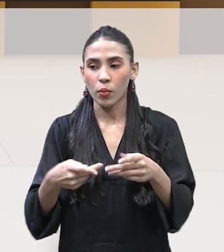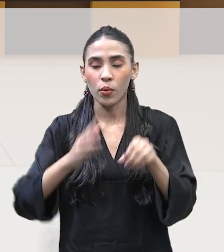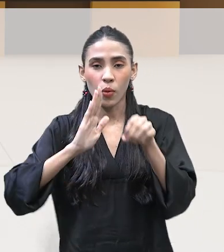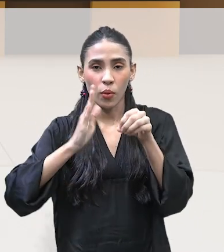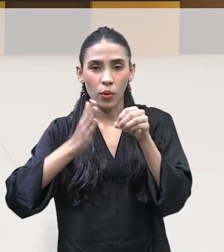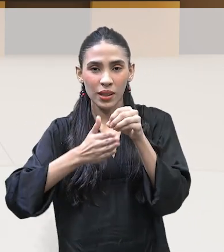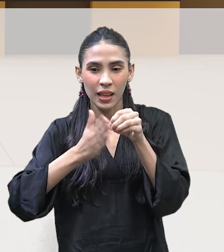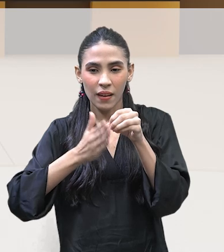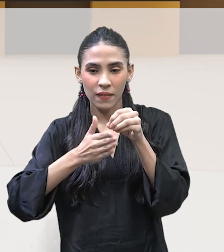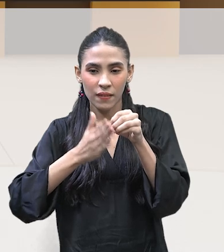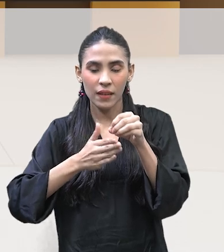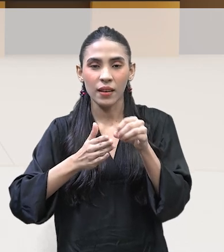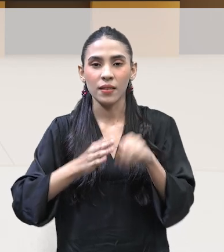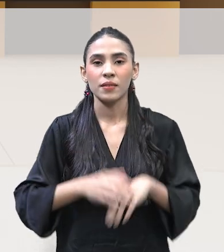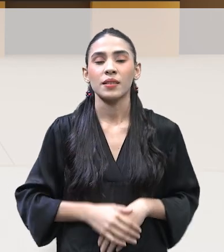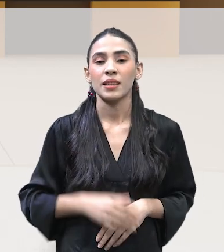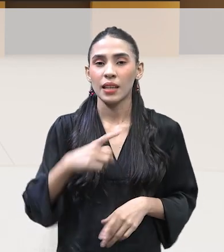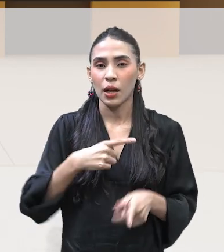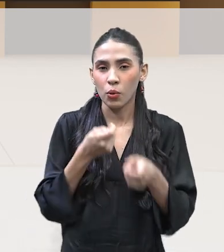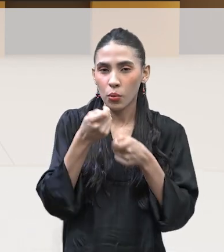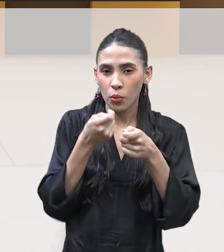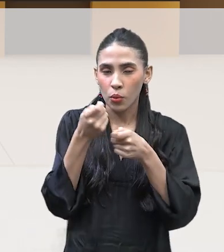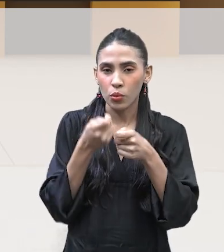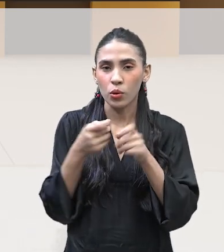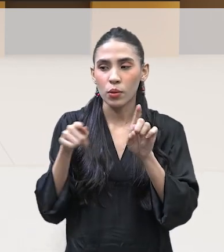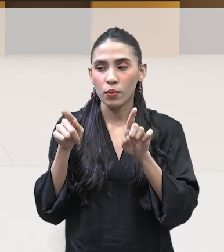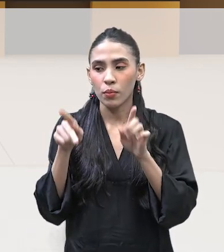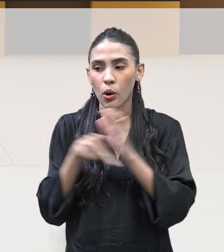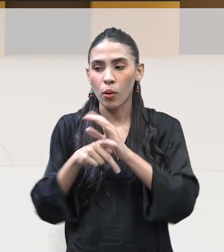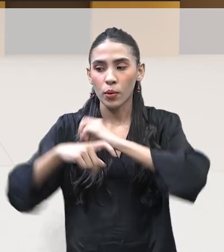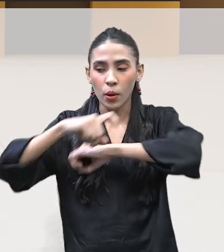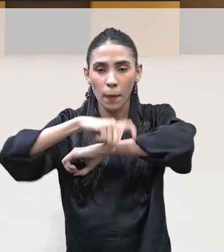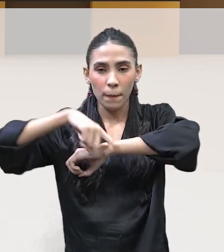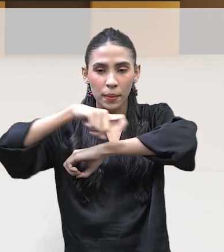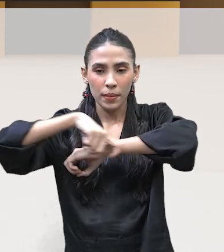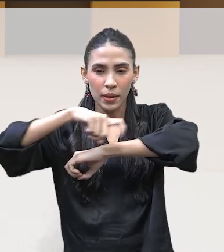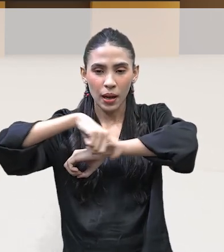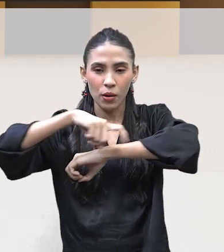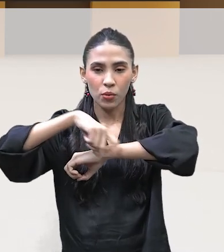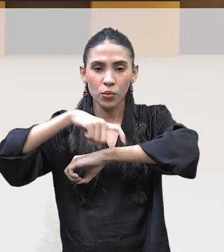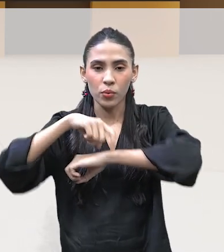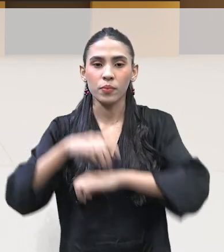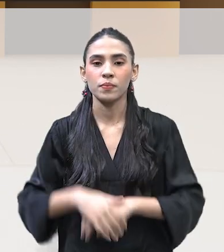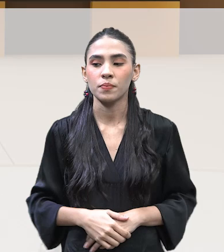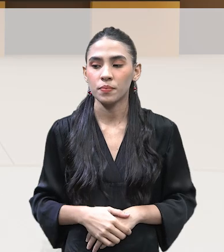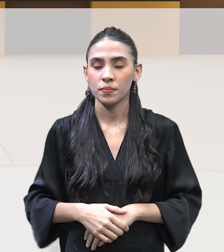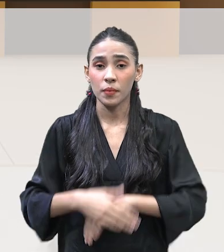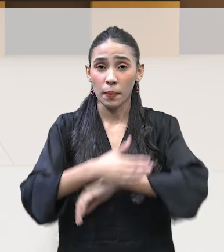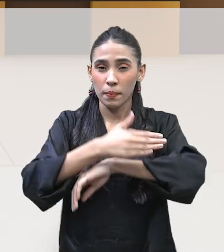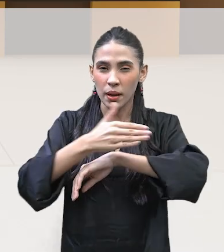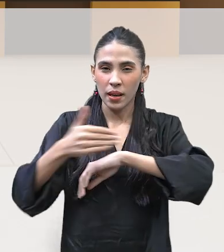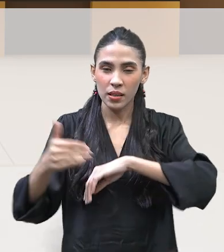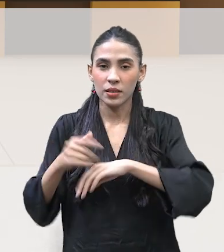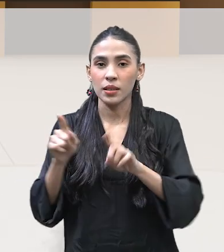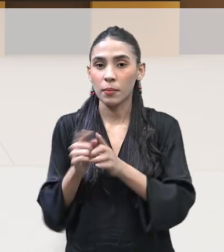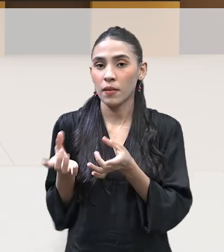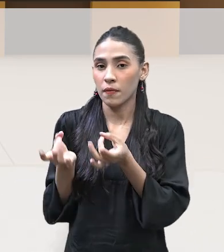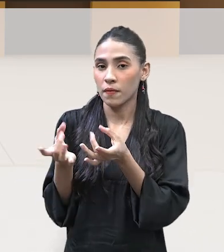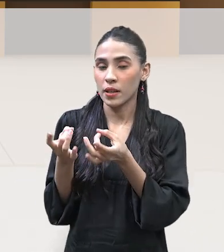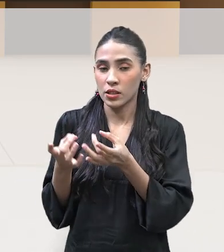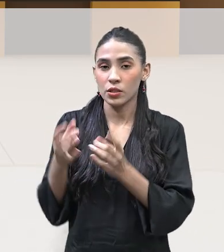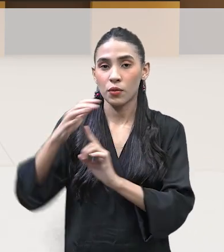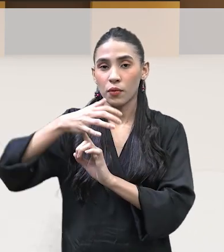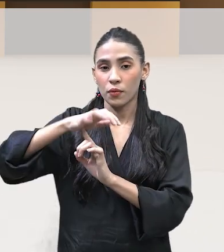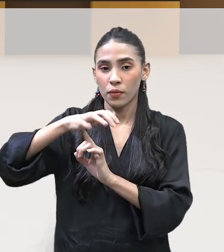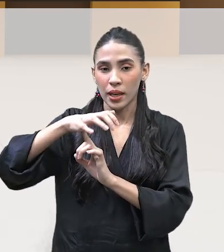que ele trabalha justamente com esse manejo do Pirarucu, inclusive que eu só compro o Pirarucu quando é desse manejo, né? Que é vendido lá na FAES, a